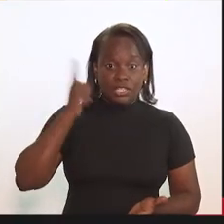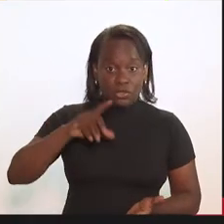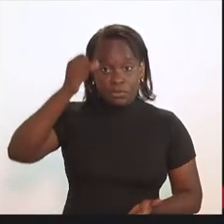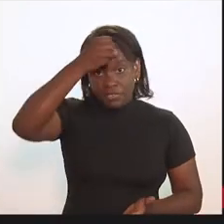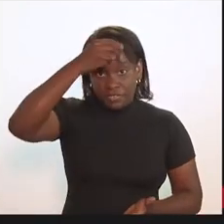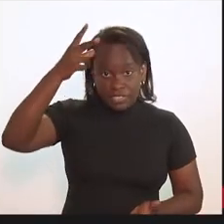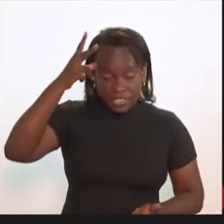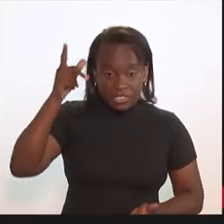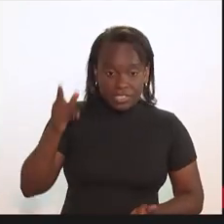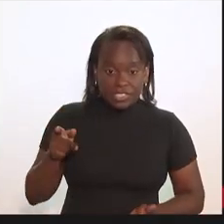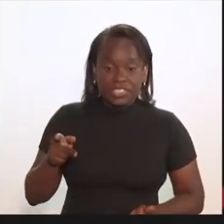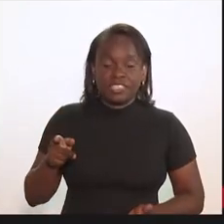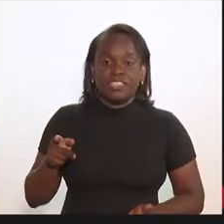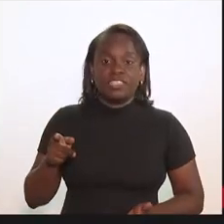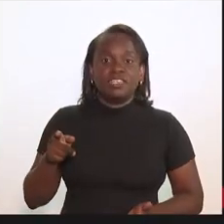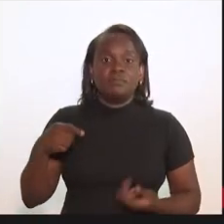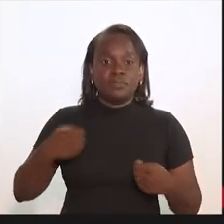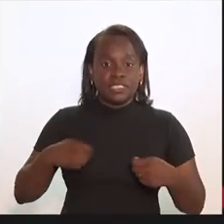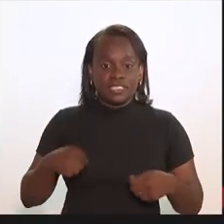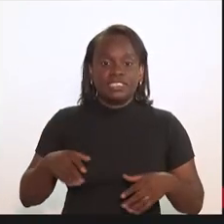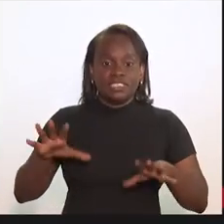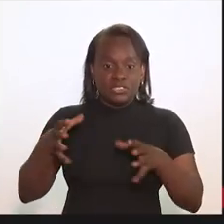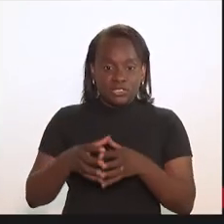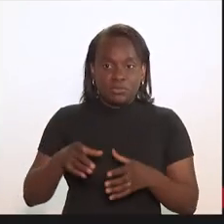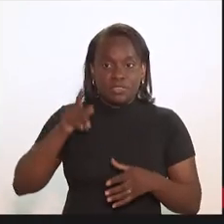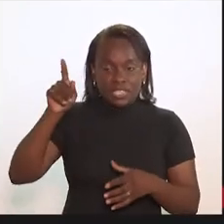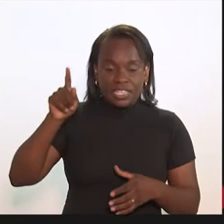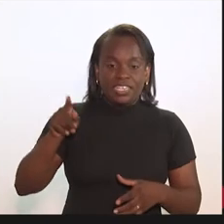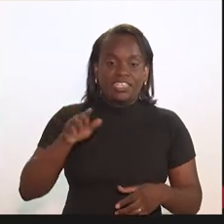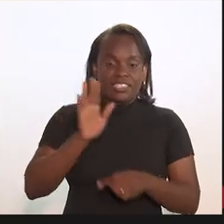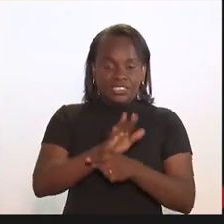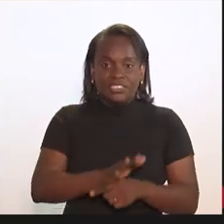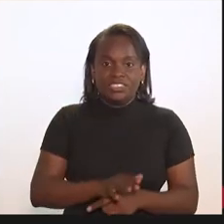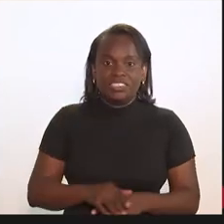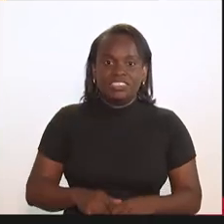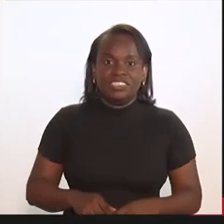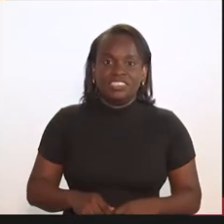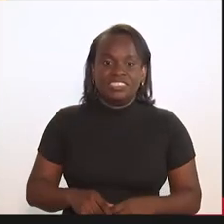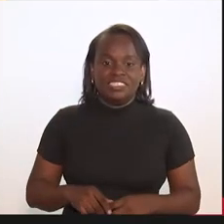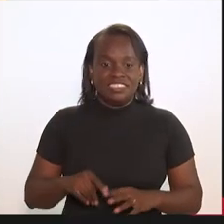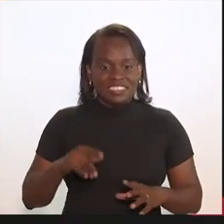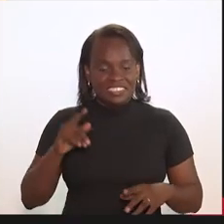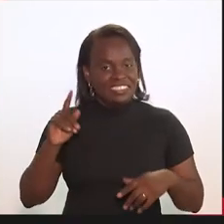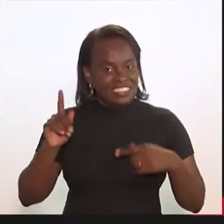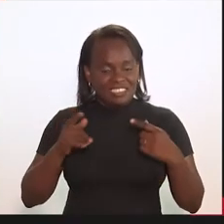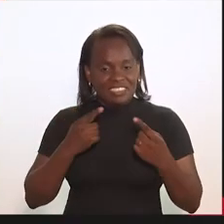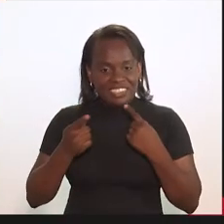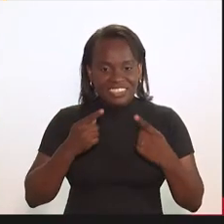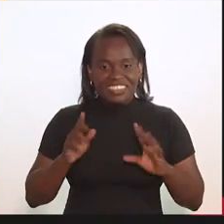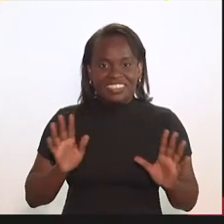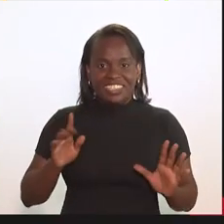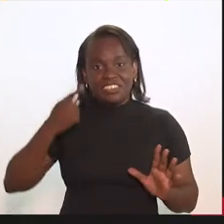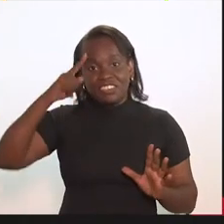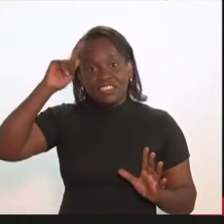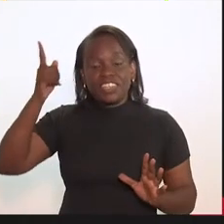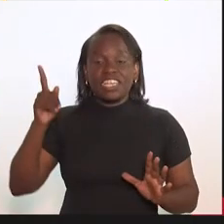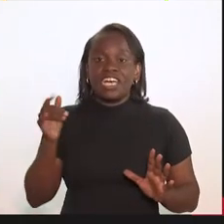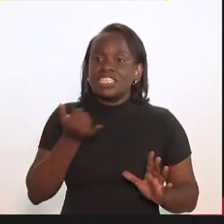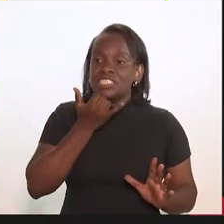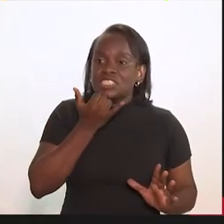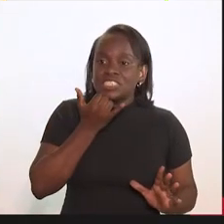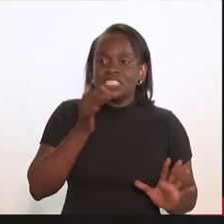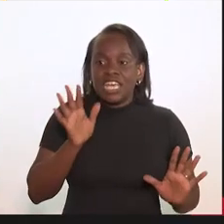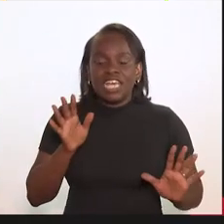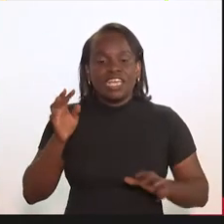você virou do prefeito, você vai receber a comissão lá o rosto. Não vamos discutir. A gente tem que enfrentar uma